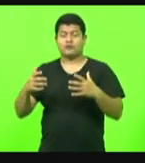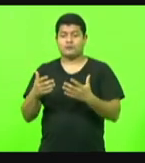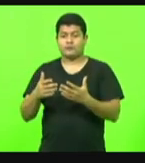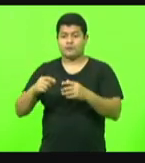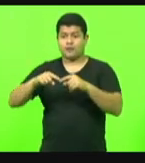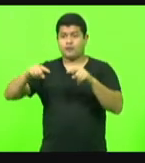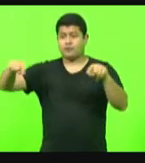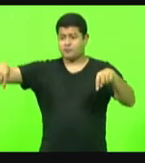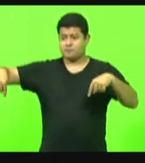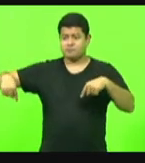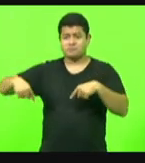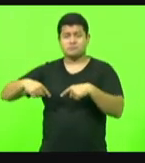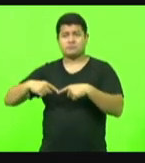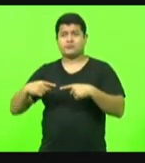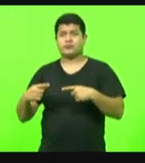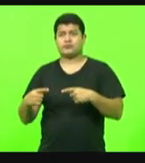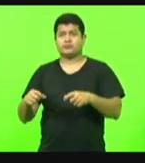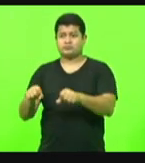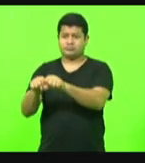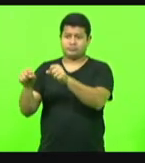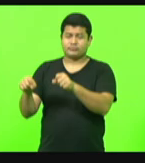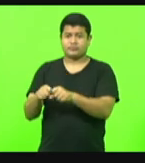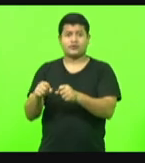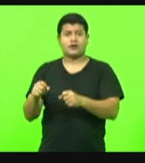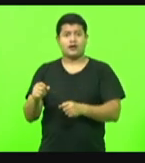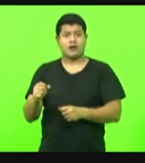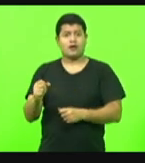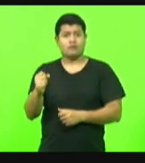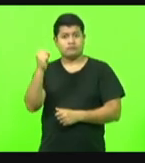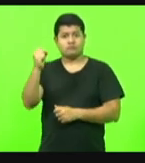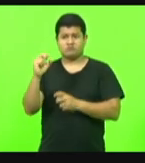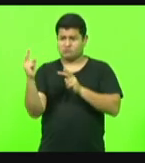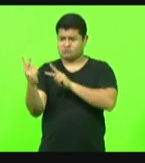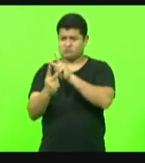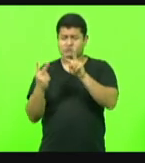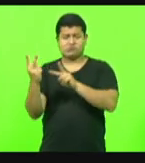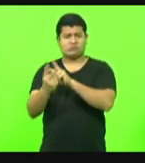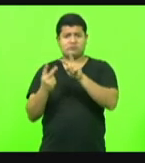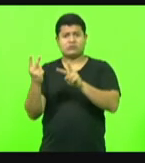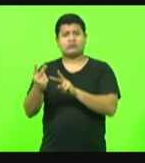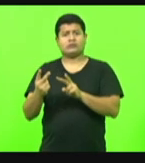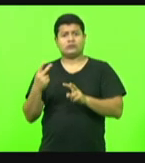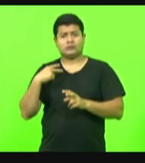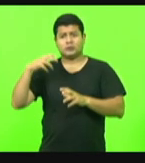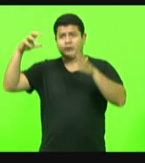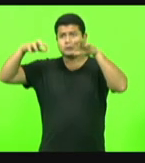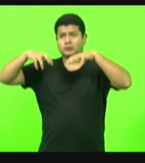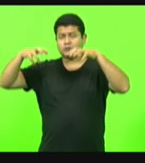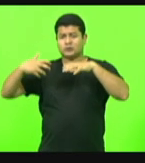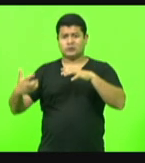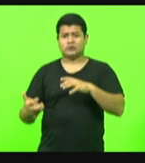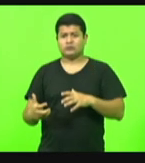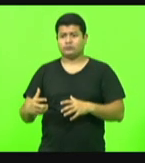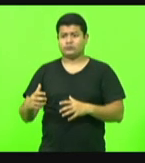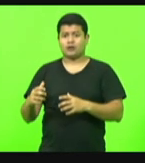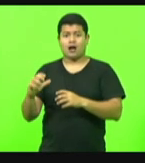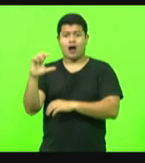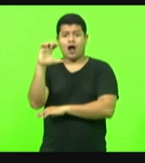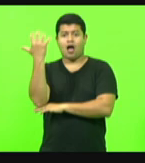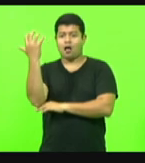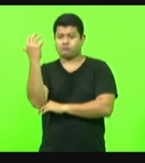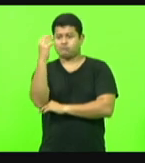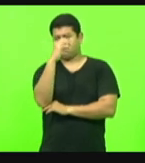então, a força do vento, da chuva, arrancando árvores, os